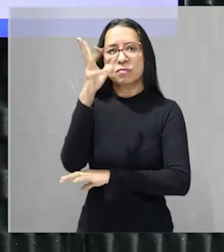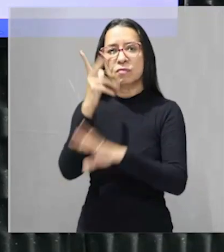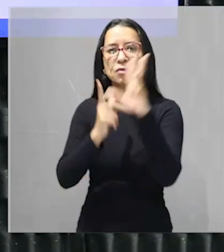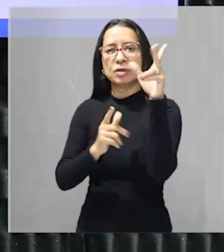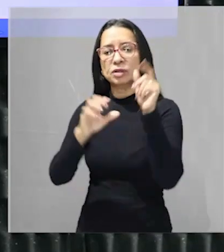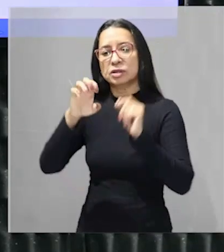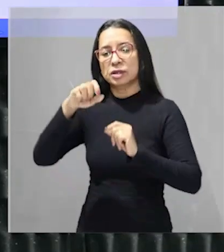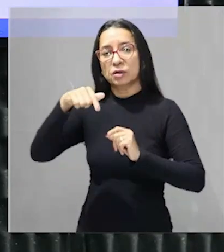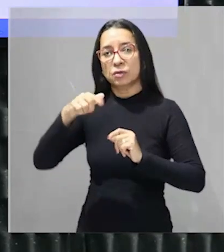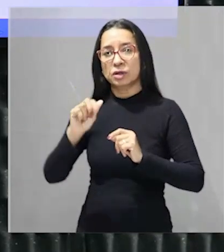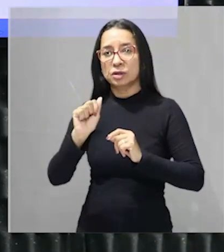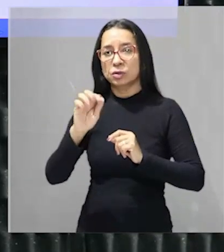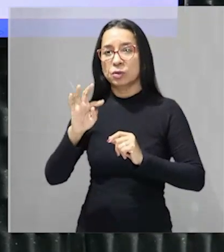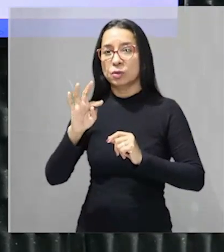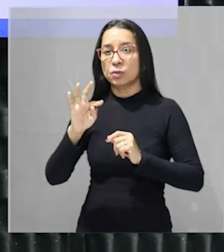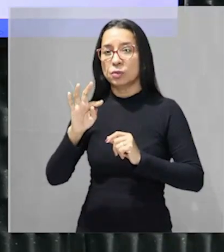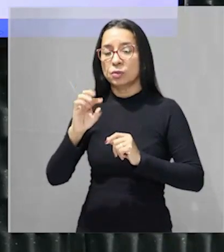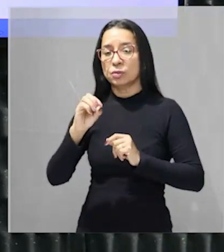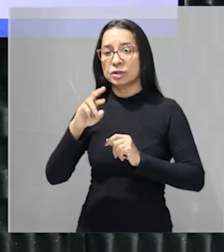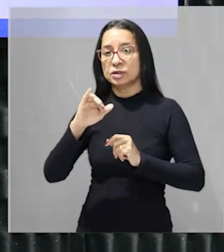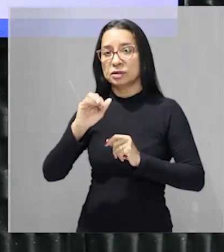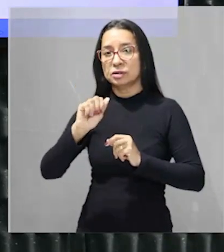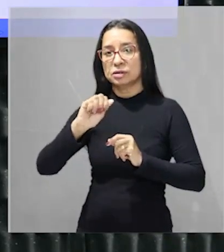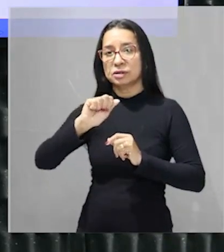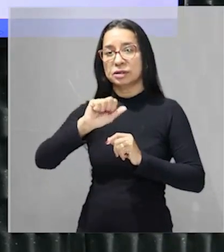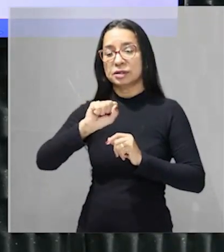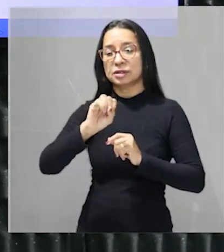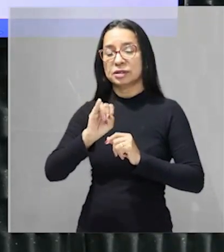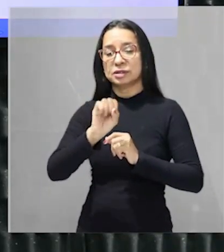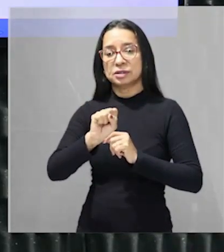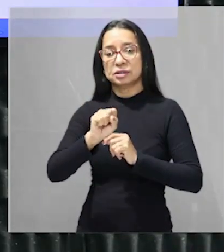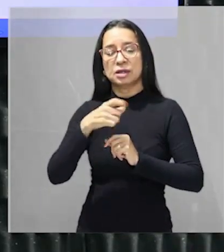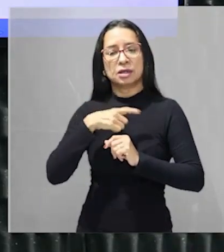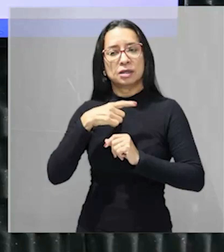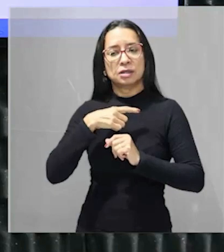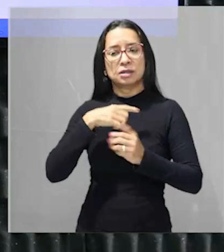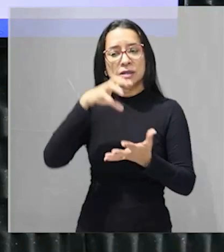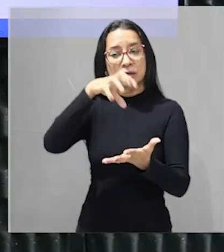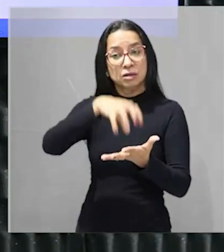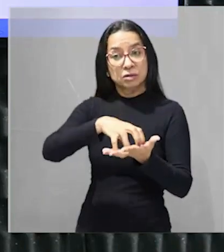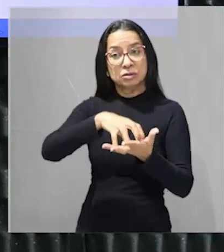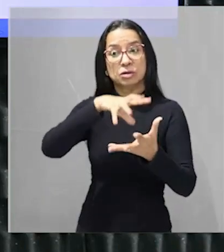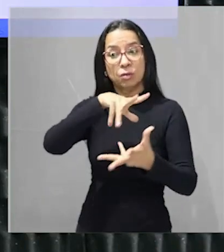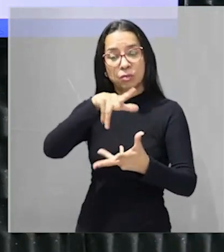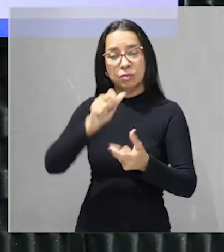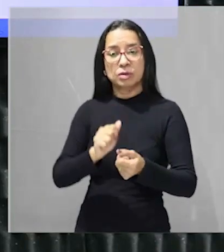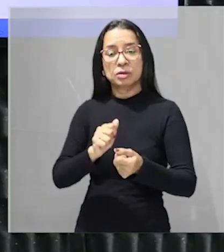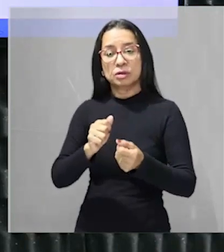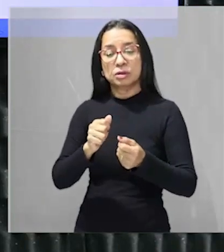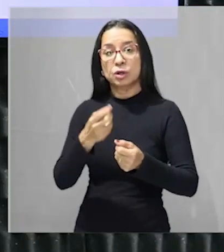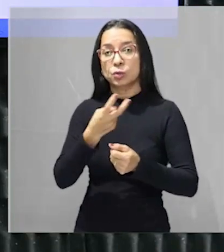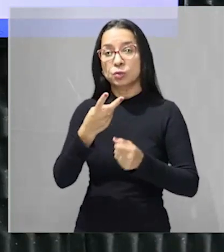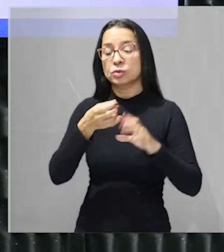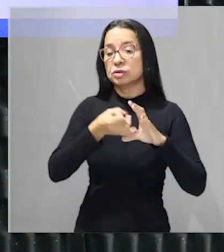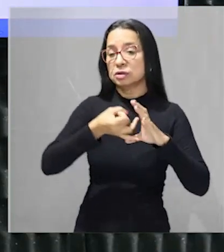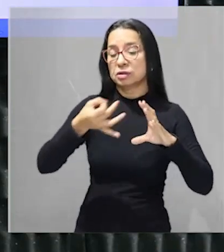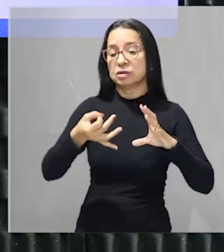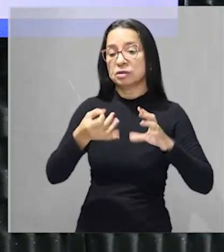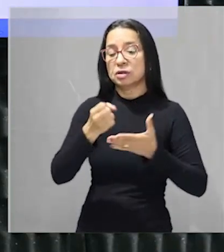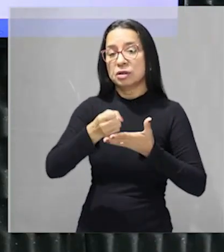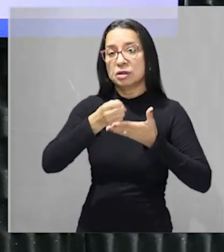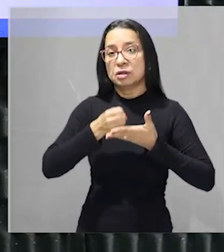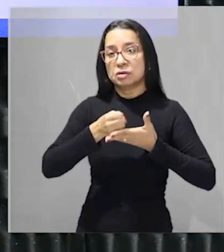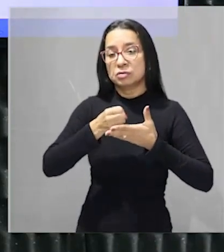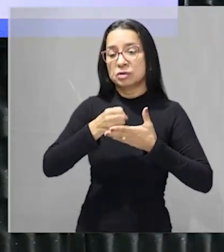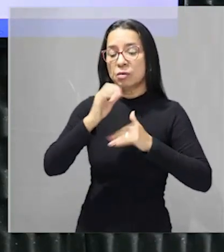o domínio amazônico eu tenho nas regiões centrais do planeta duas características fundamentais que vão me ajudar para o desenvolvimento dessa vegetação